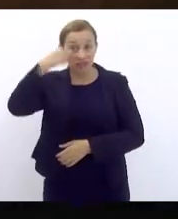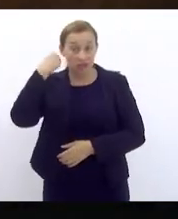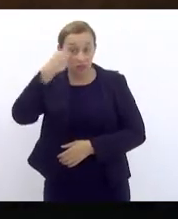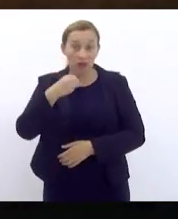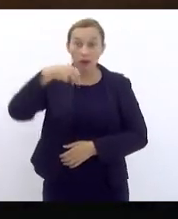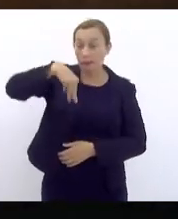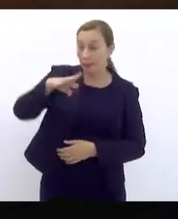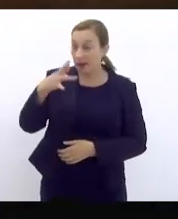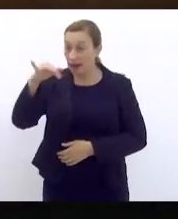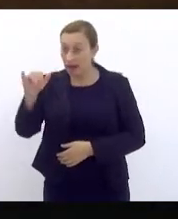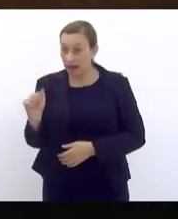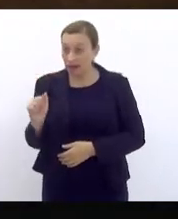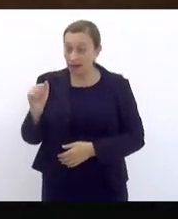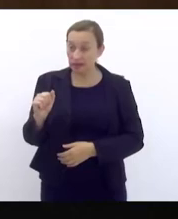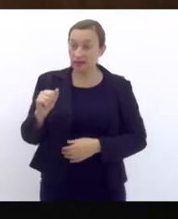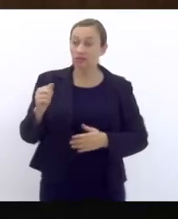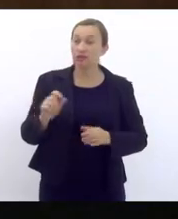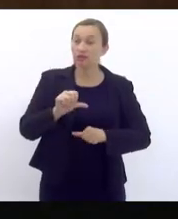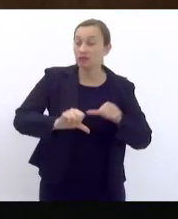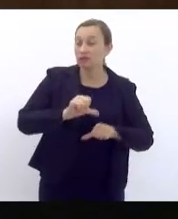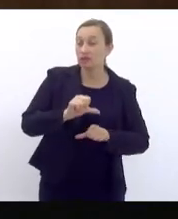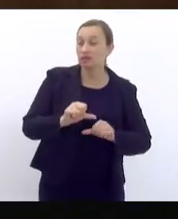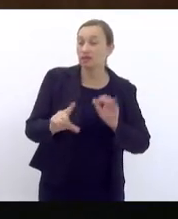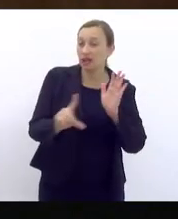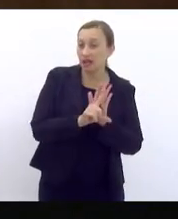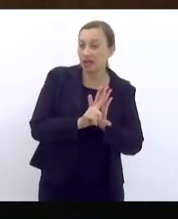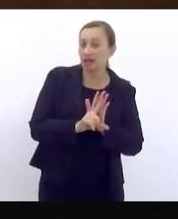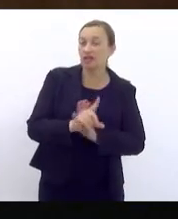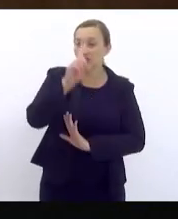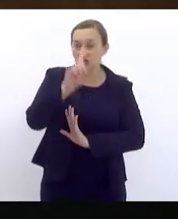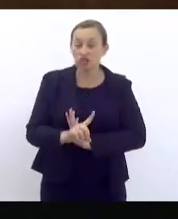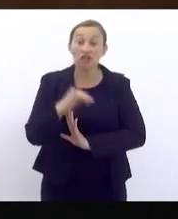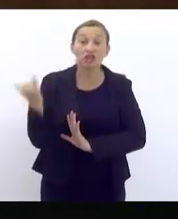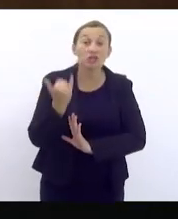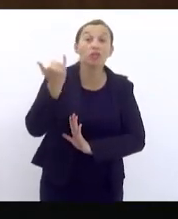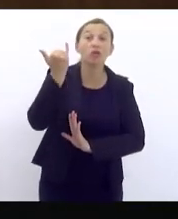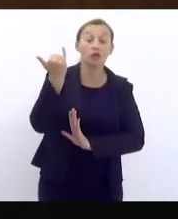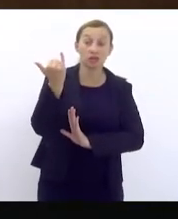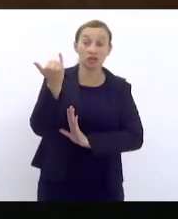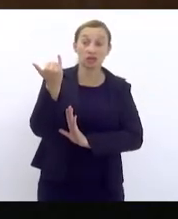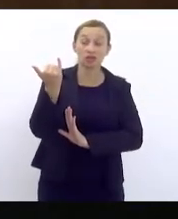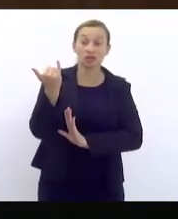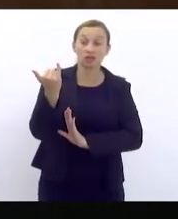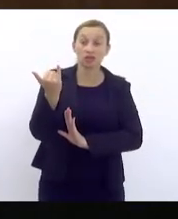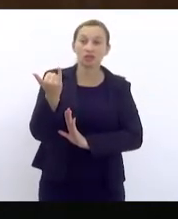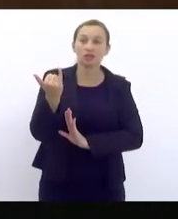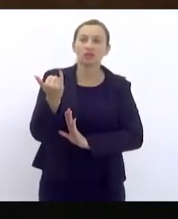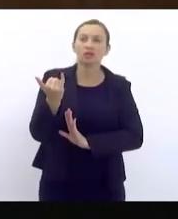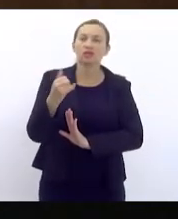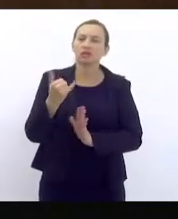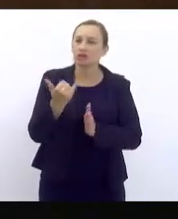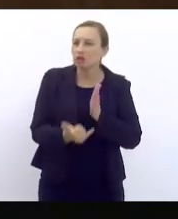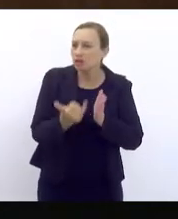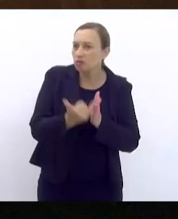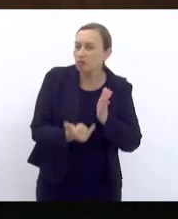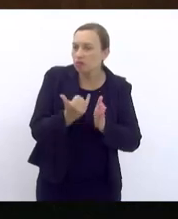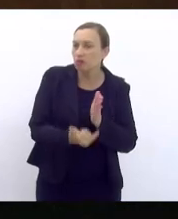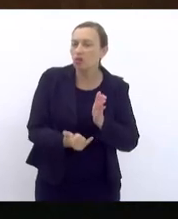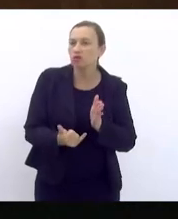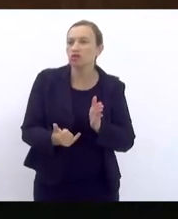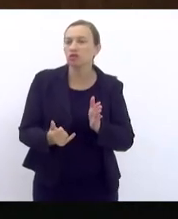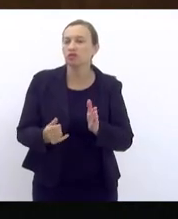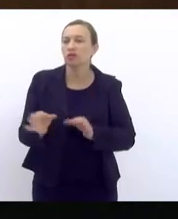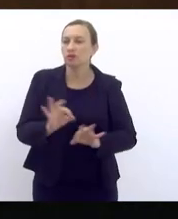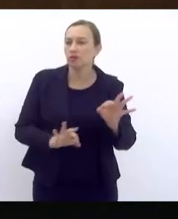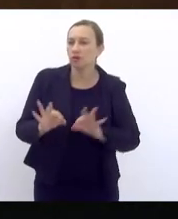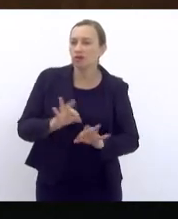Gabrilli, será promulgado para virar lei restabelecendo esse direito tão importante que é destinar parte desse imposto de renda para programas que